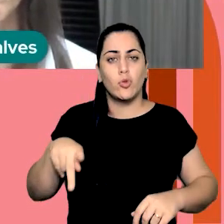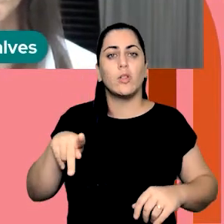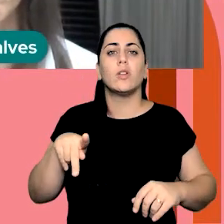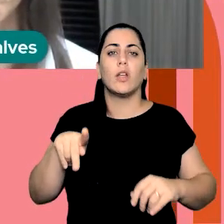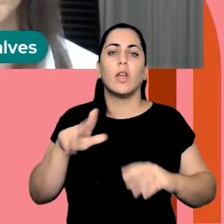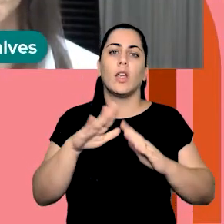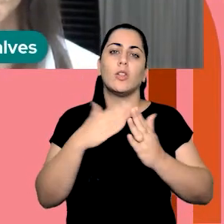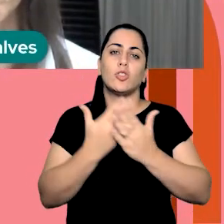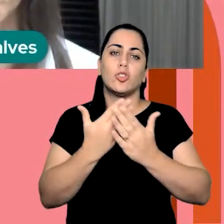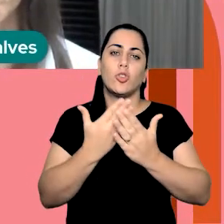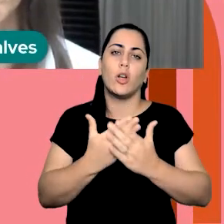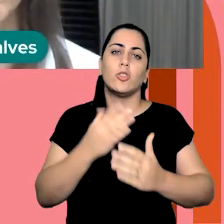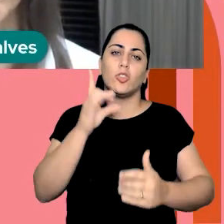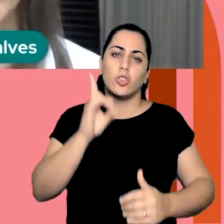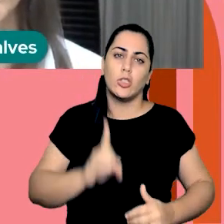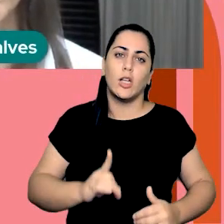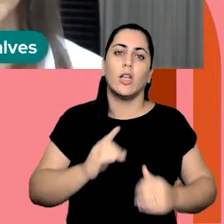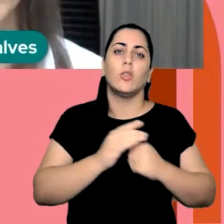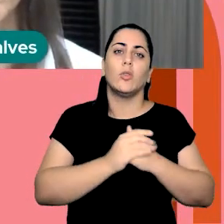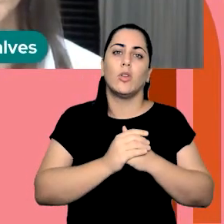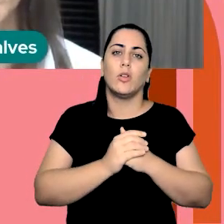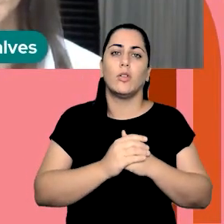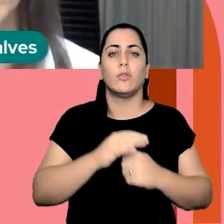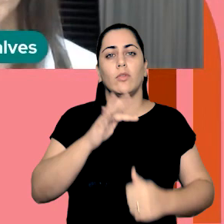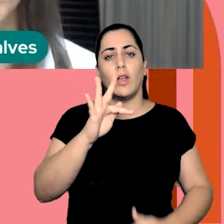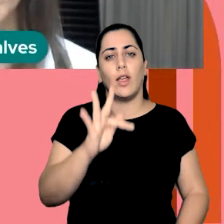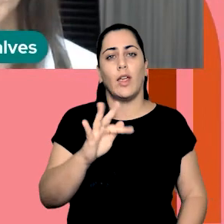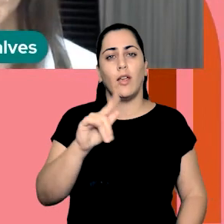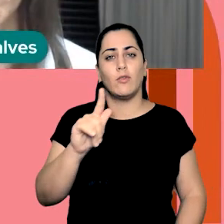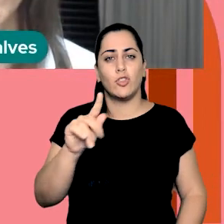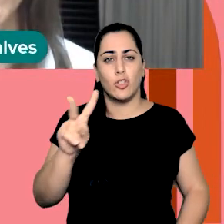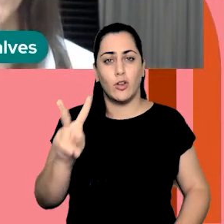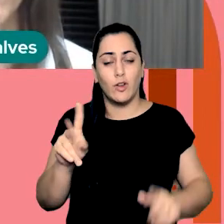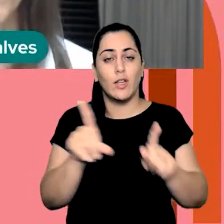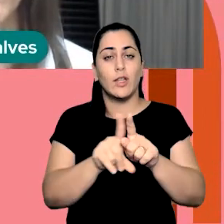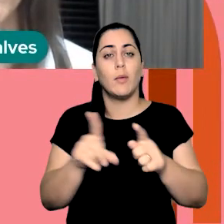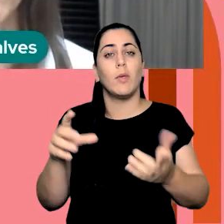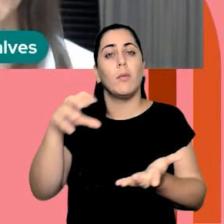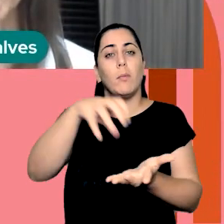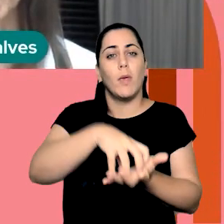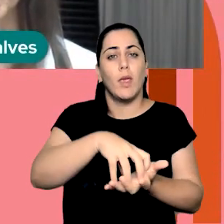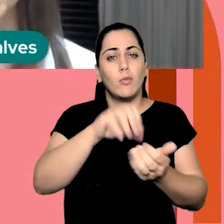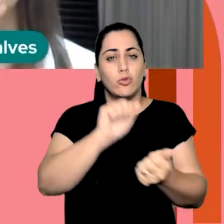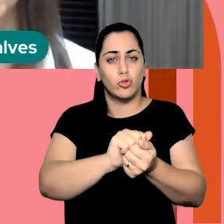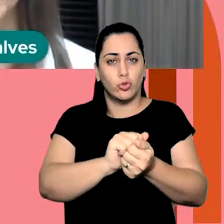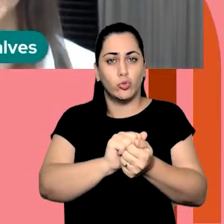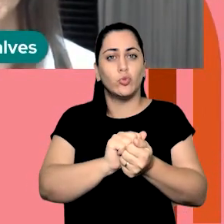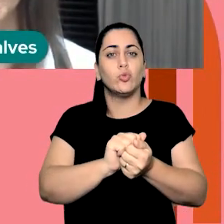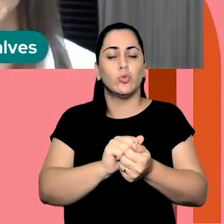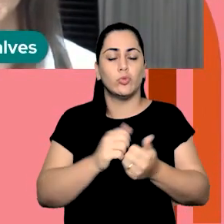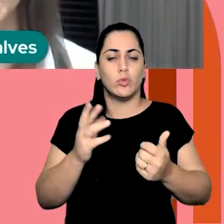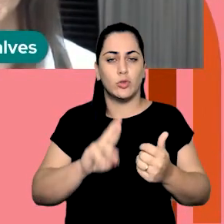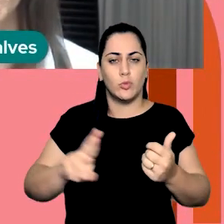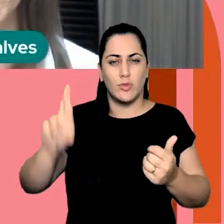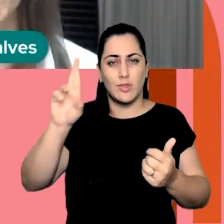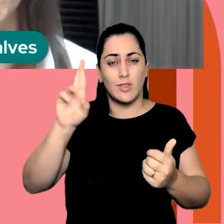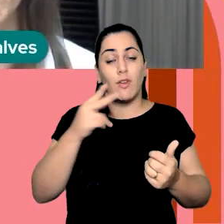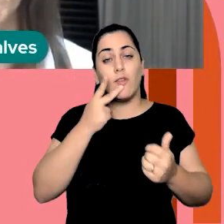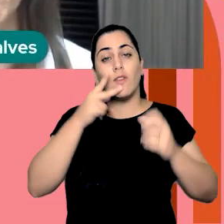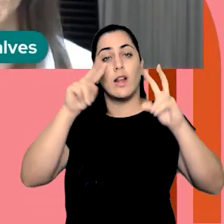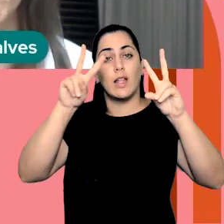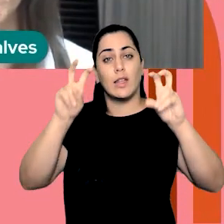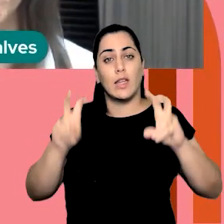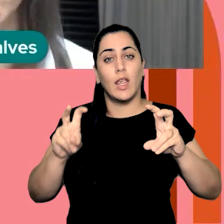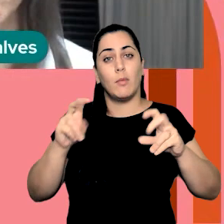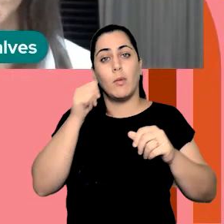Paulo, da Fundação Getúlio Vargas, e membro do Núcleo Gênero e Direito da mesma instituição. E ela vai falar o tema sobre mulheres